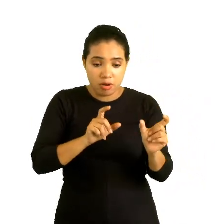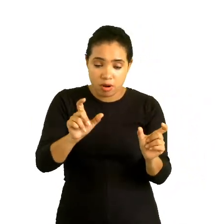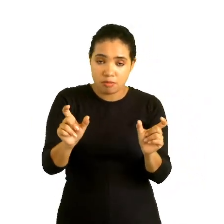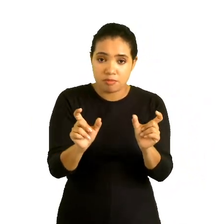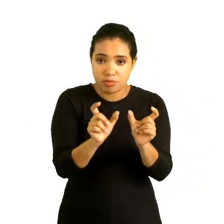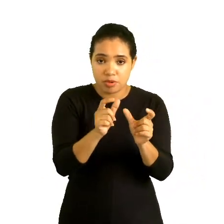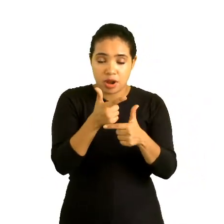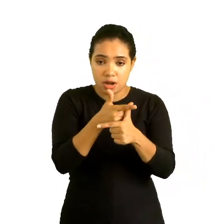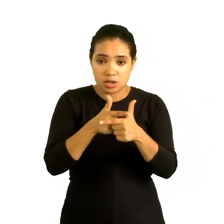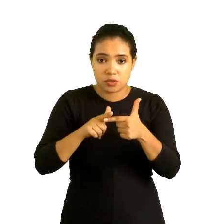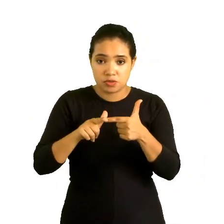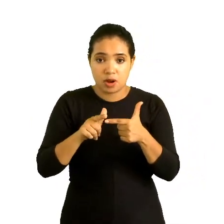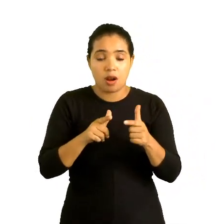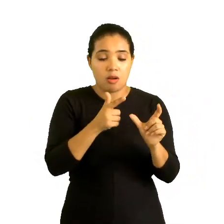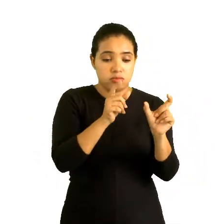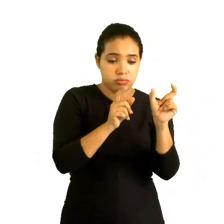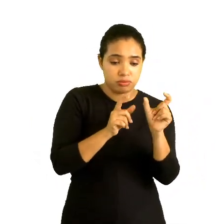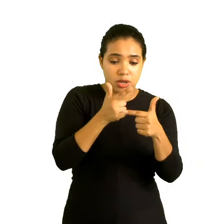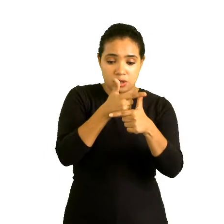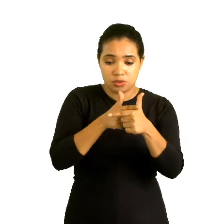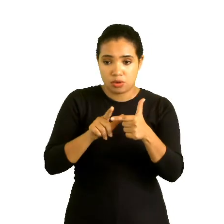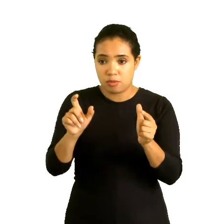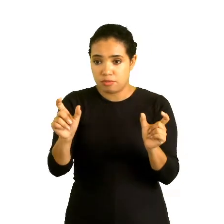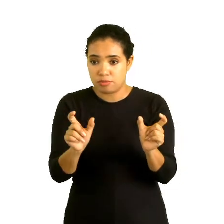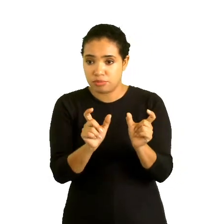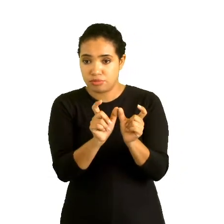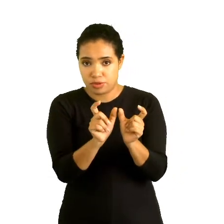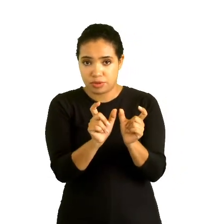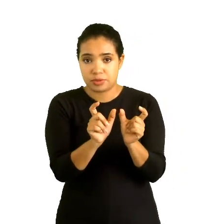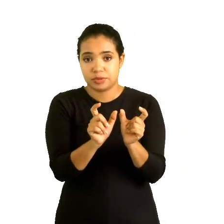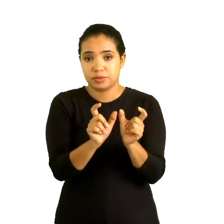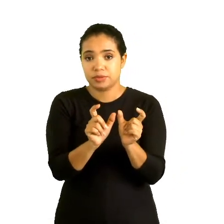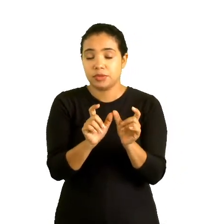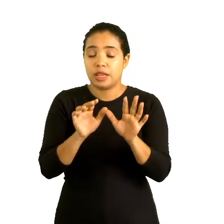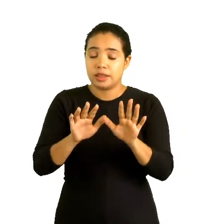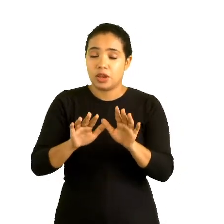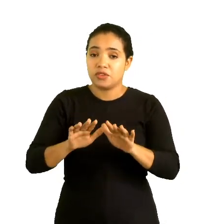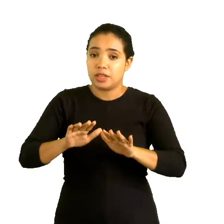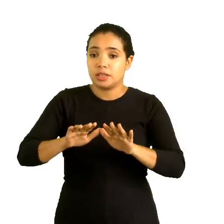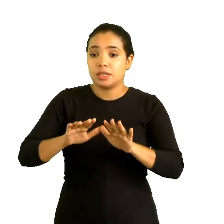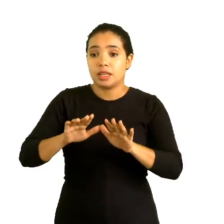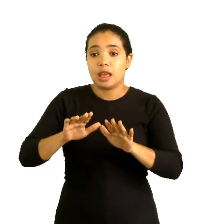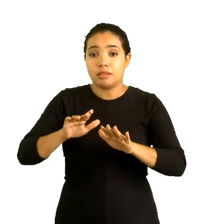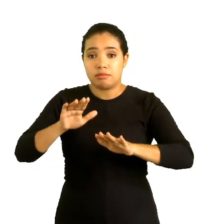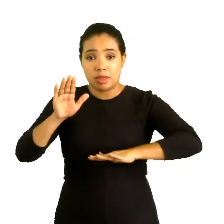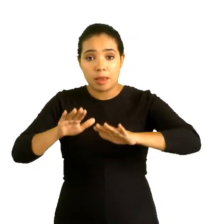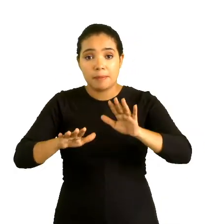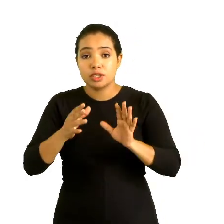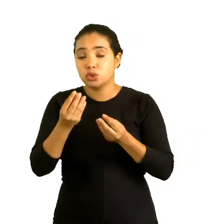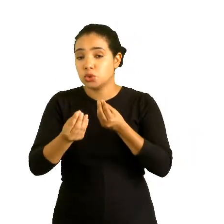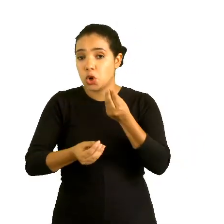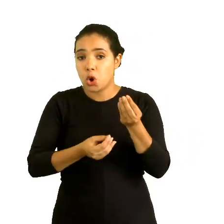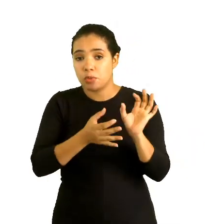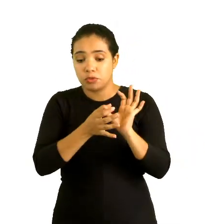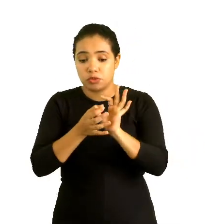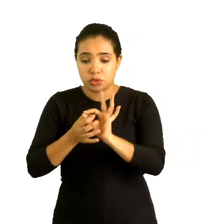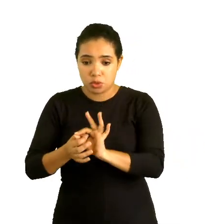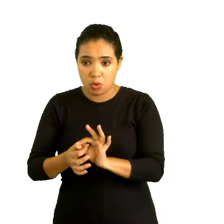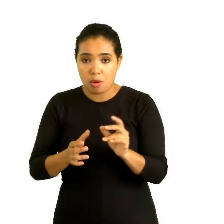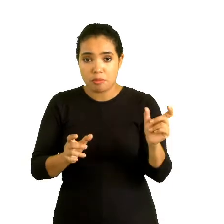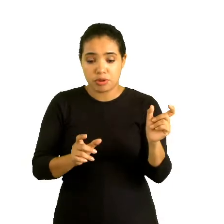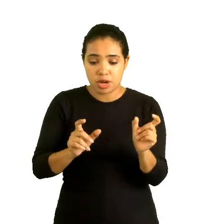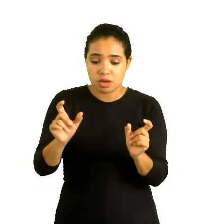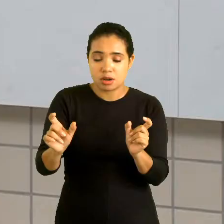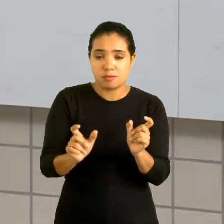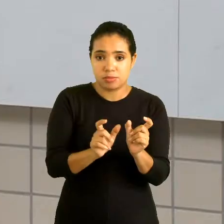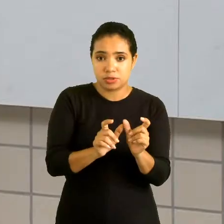dividimos coeficientes entre si e partes literais entre si. Pessoal, a todo